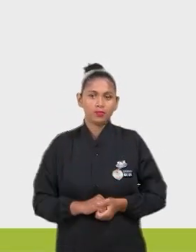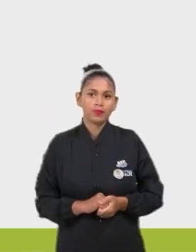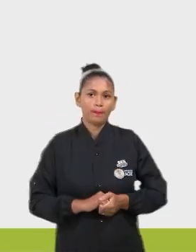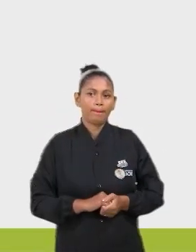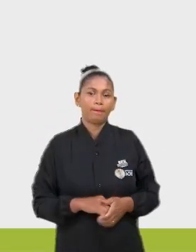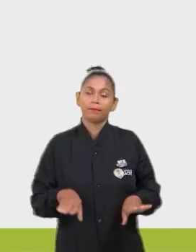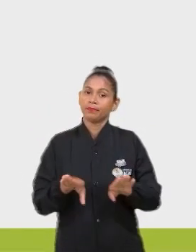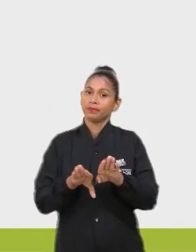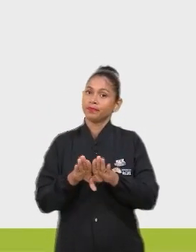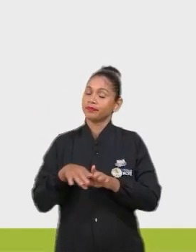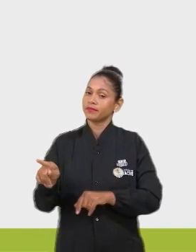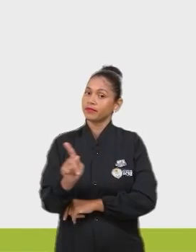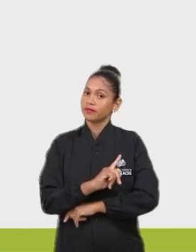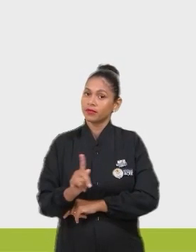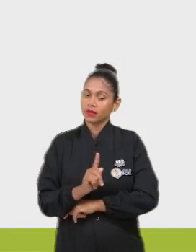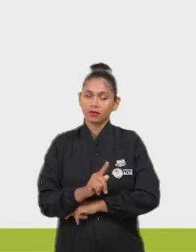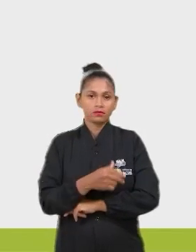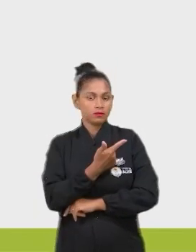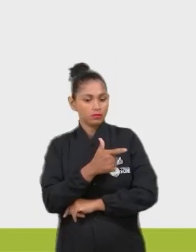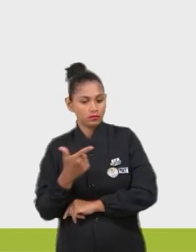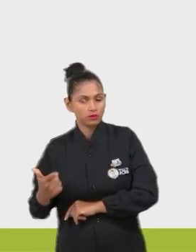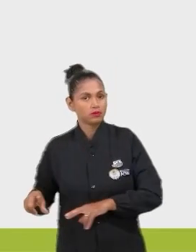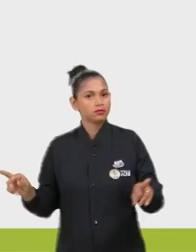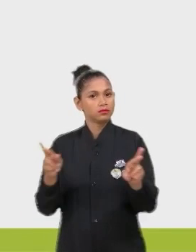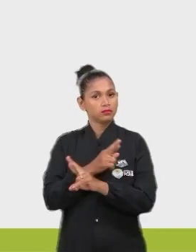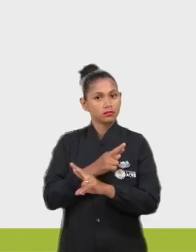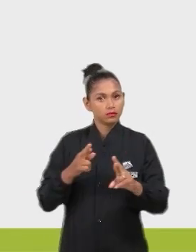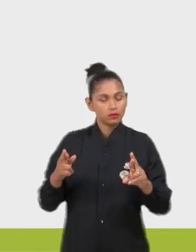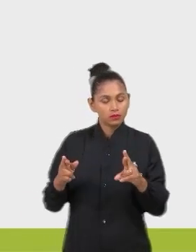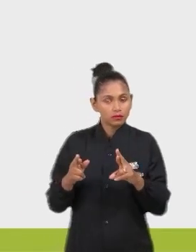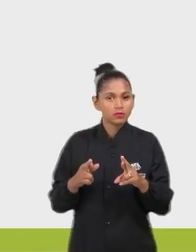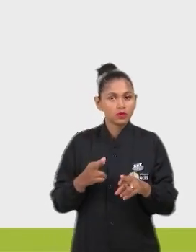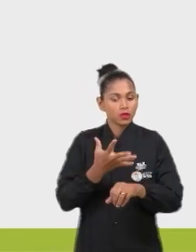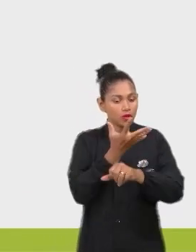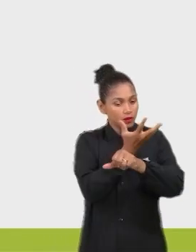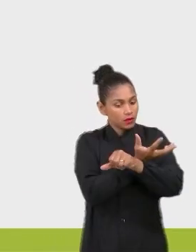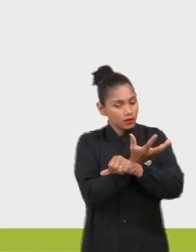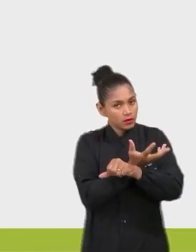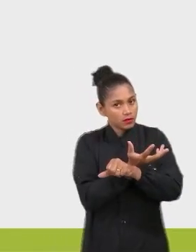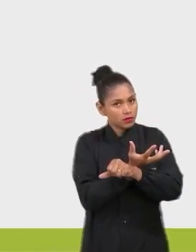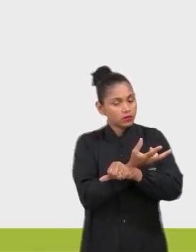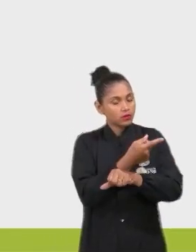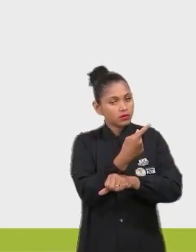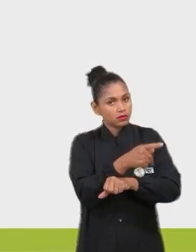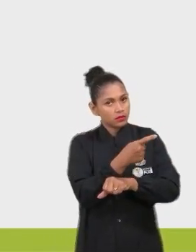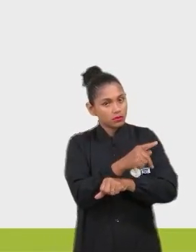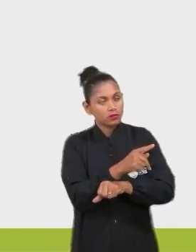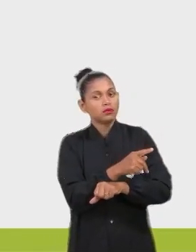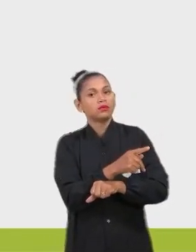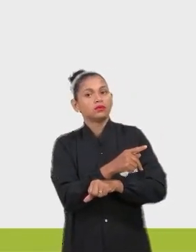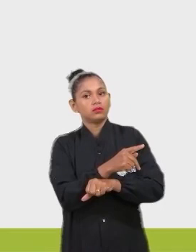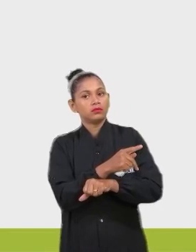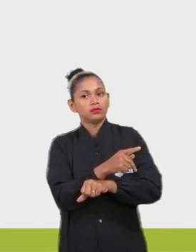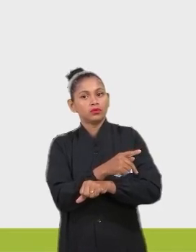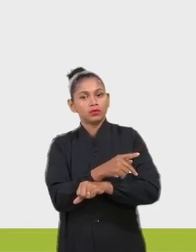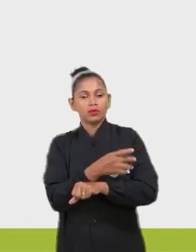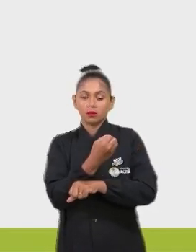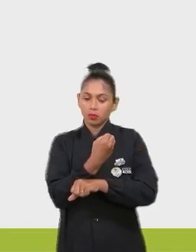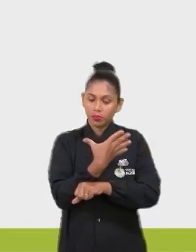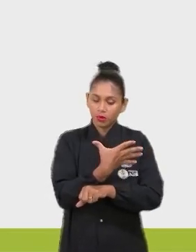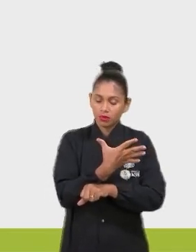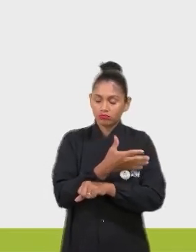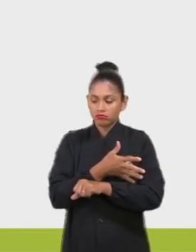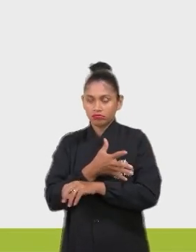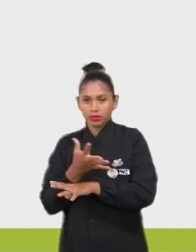há a relação de uma espécie exótica que seja boa com todas aquelas espécies de